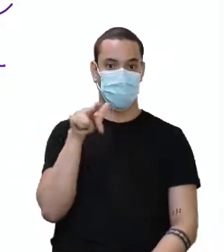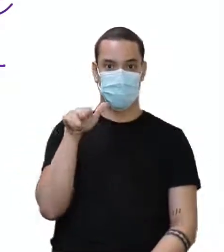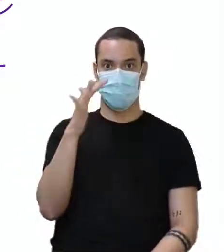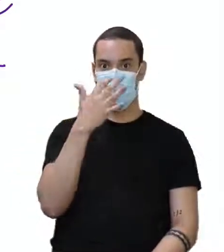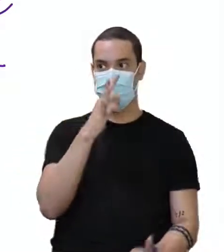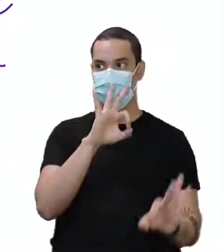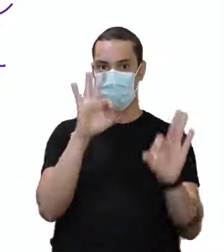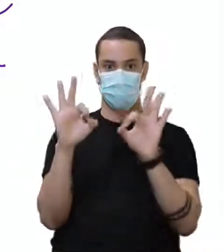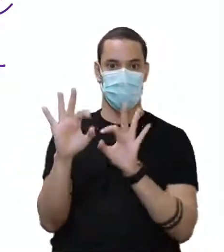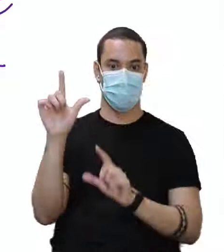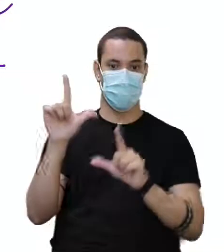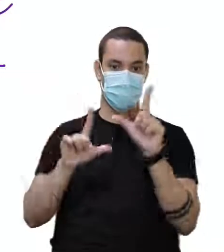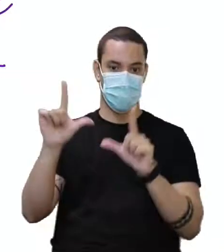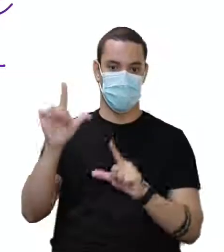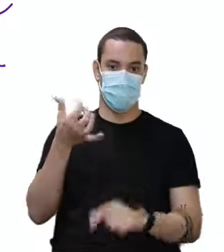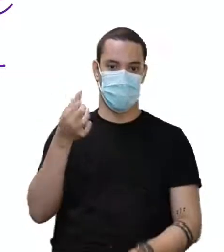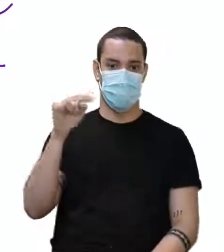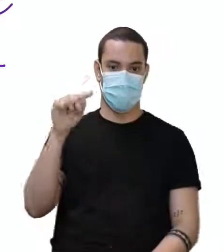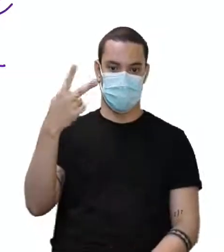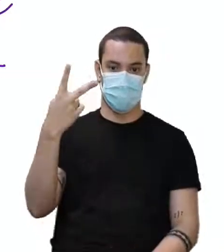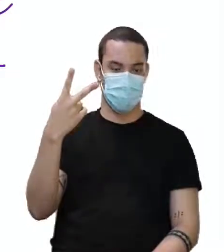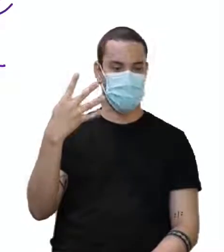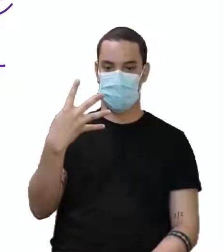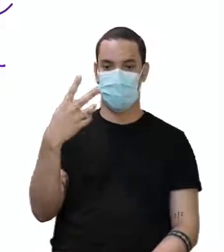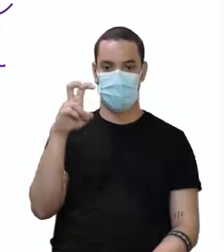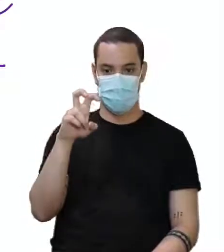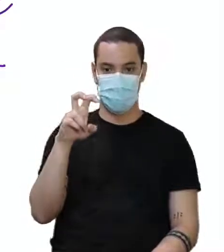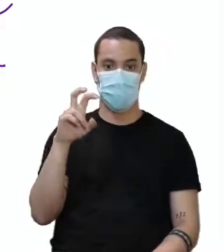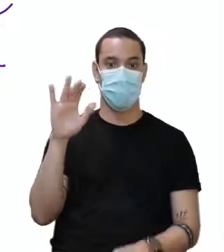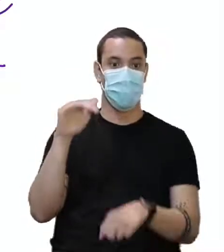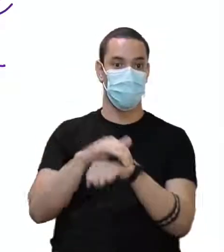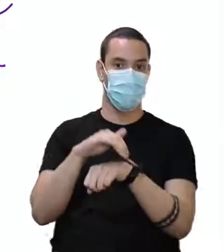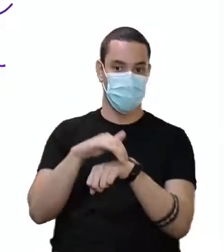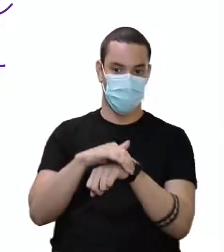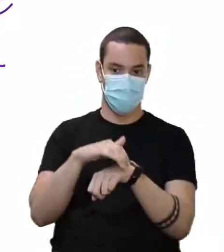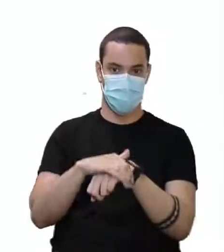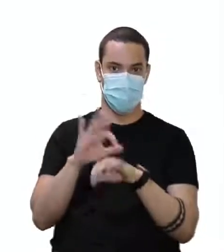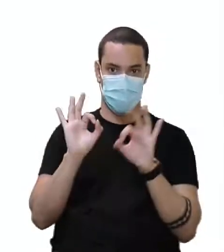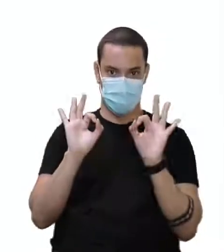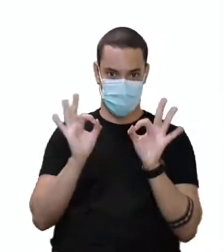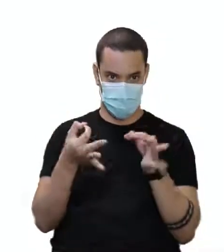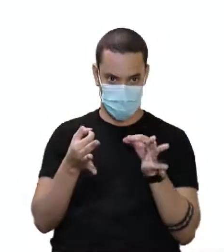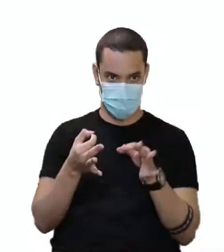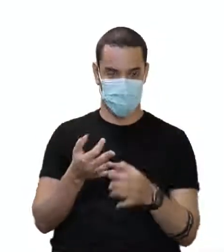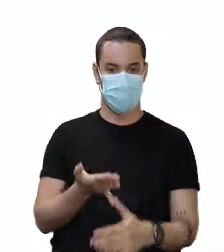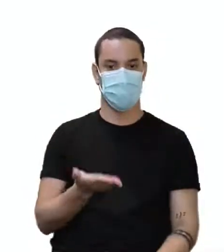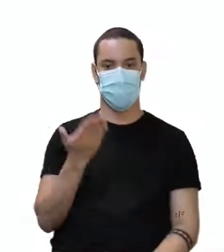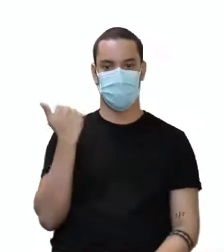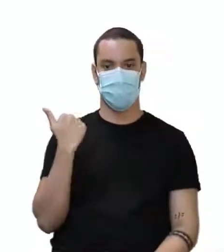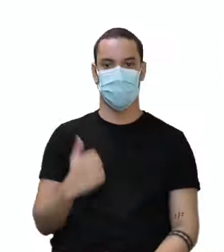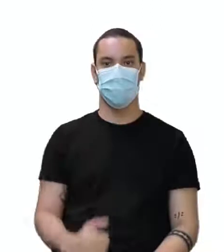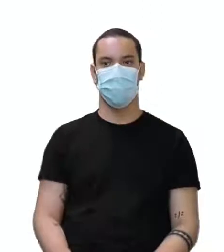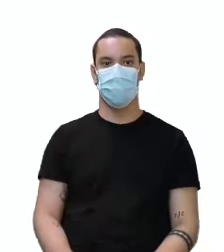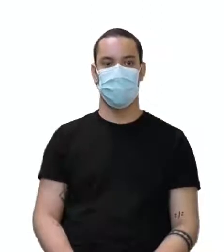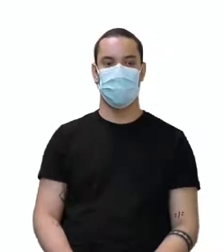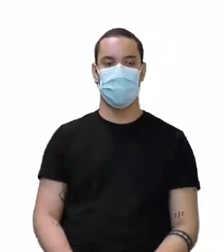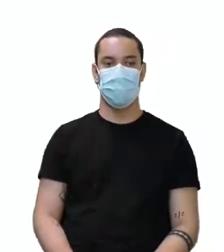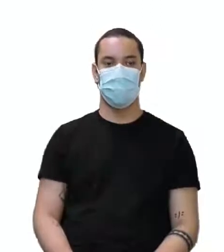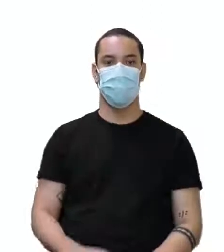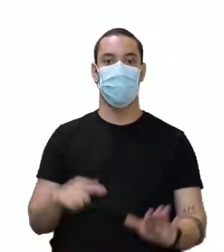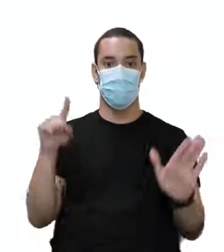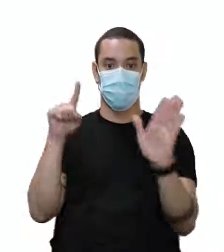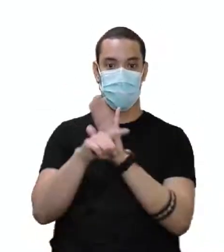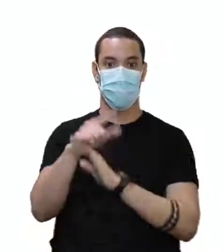assistindo TV às 6.45pm da noite. Muito bem? Let's move on. Aí agora a